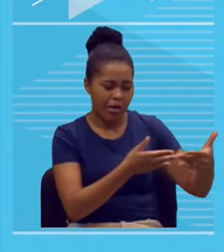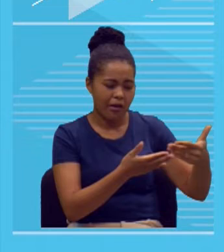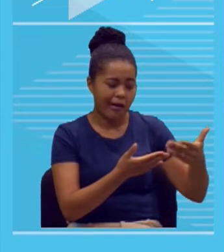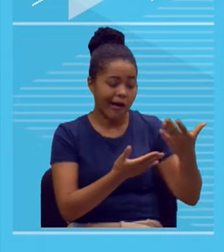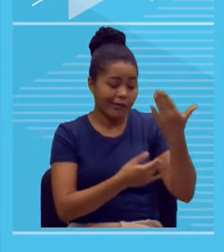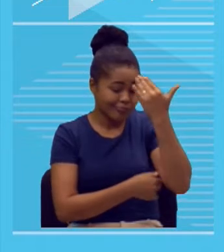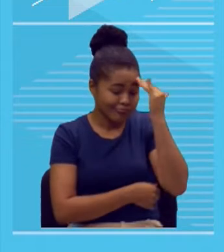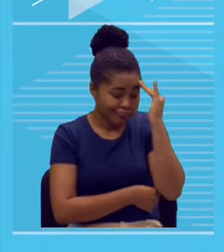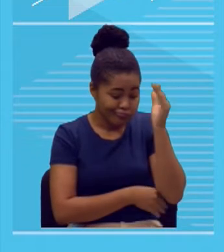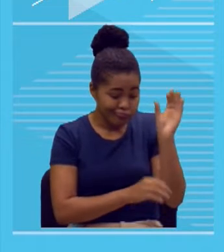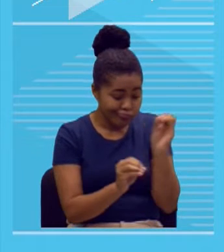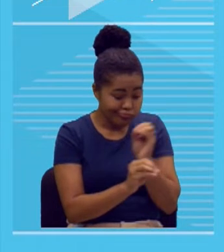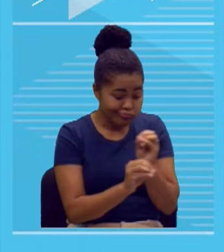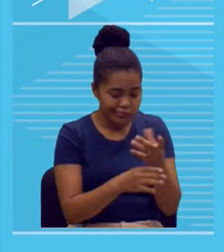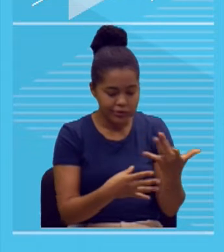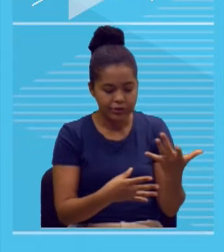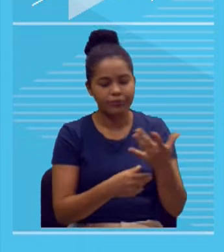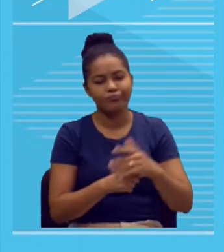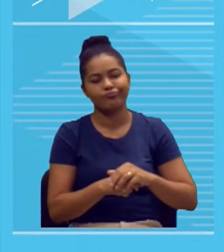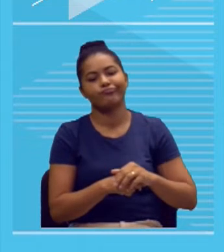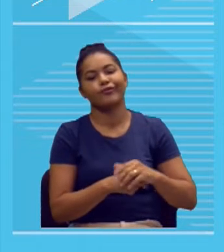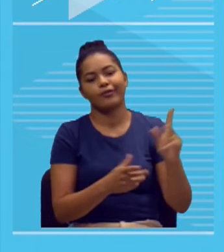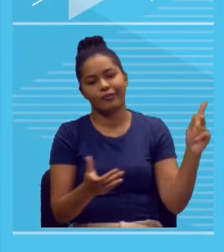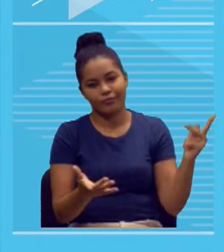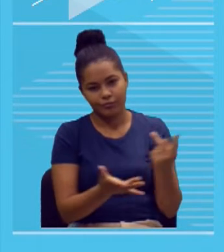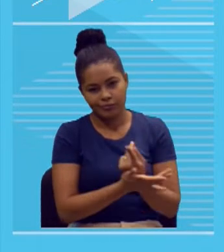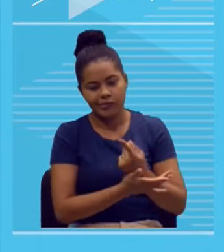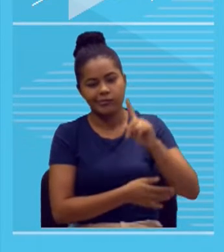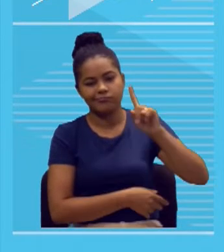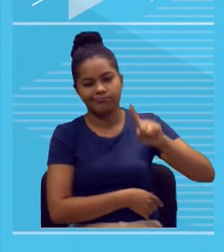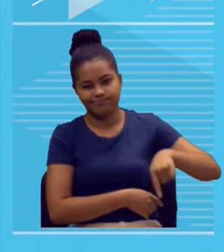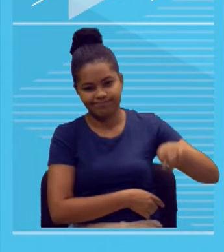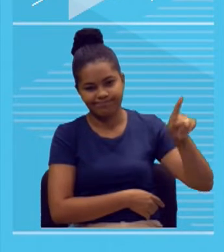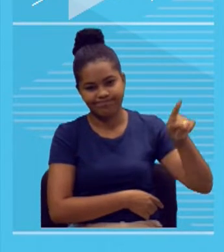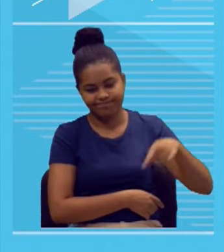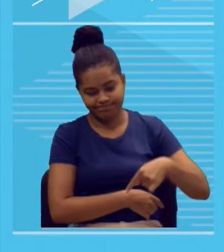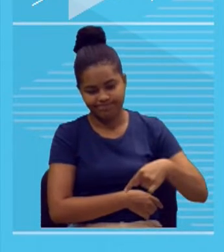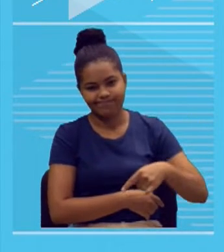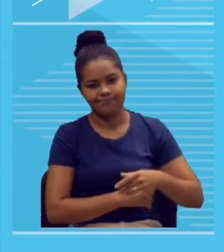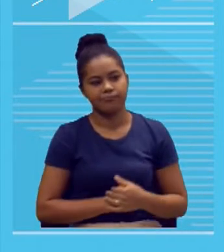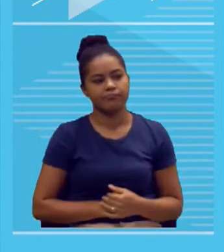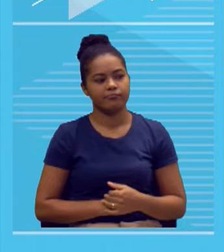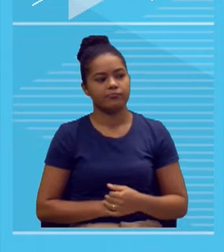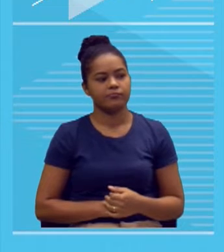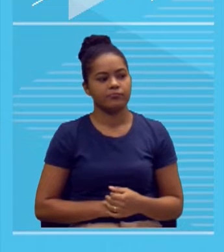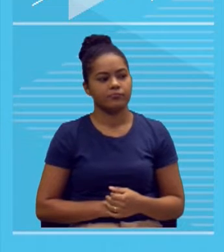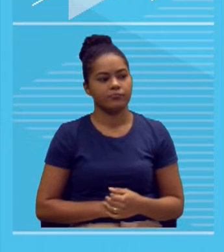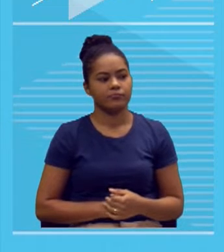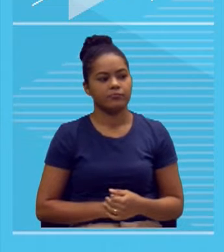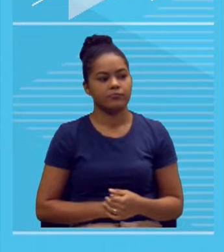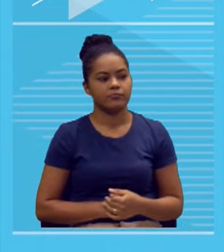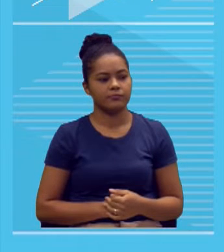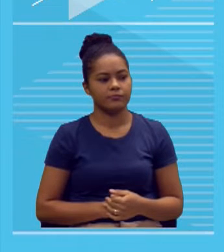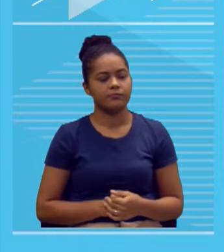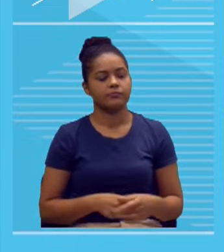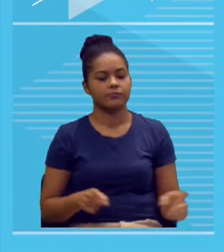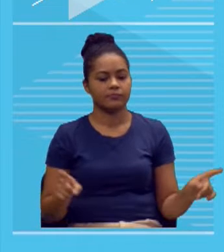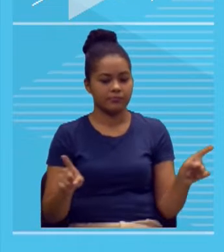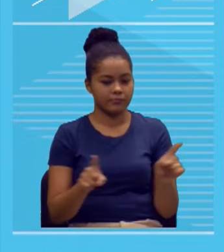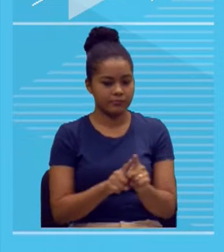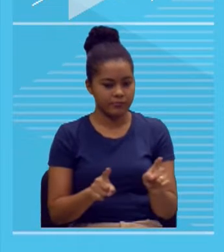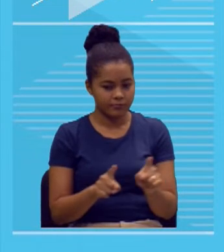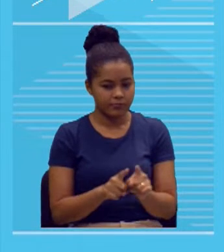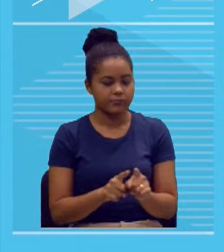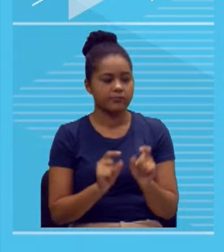compreendida, impossível, tá? Seu texto será anulado. E texto predominantemente ou